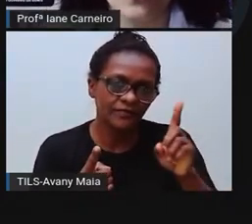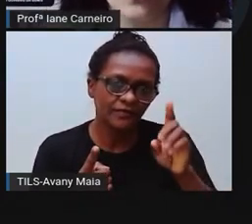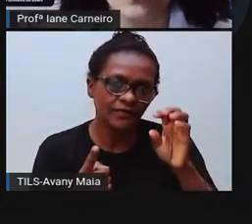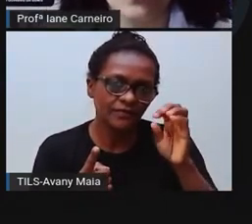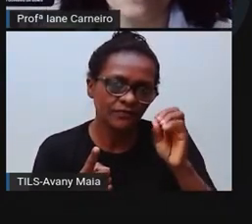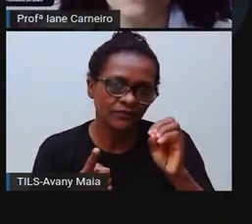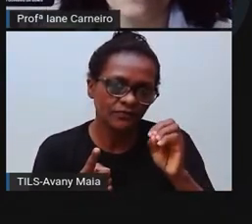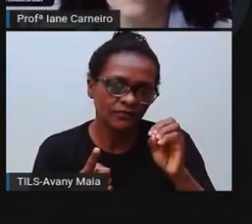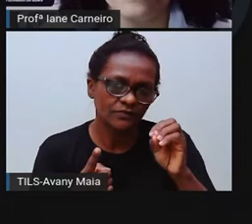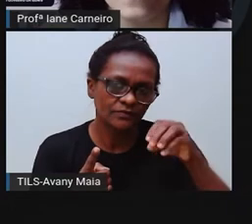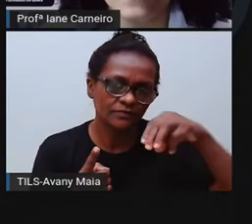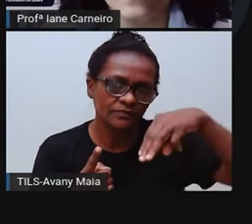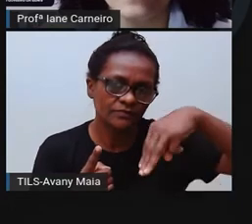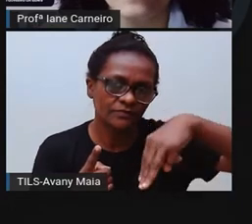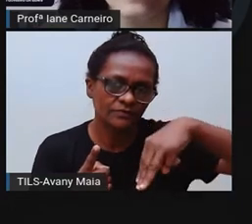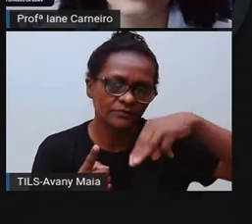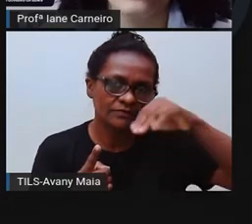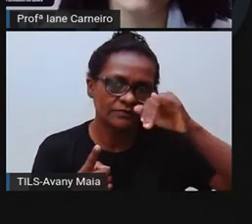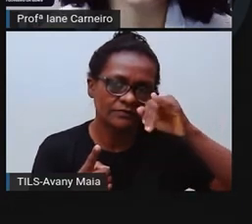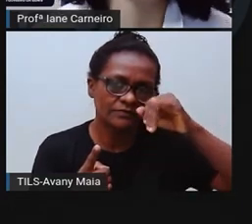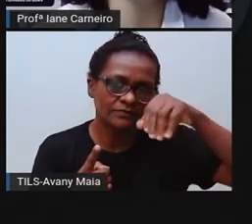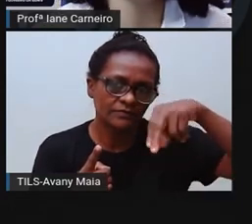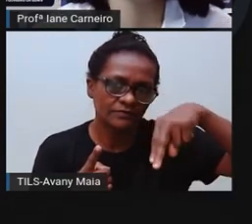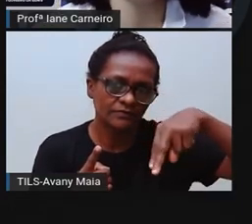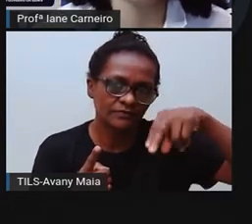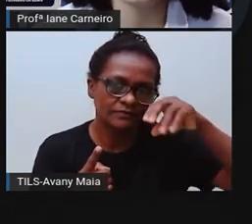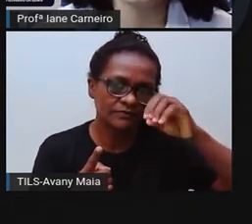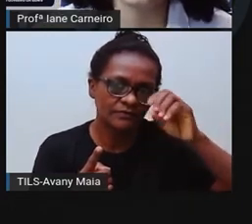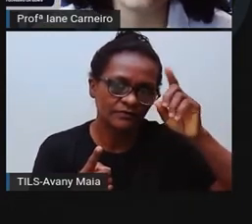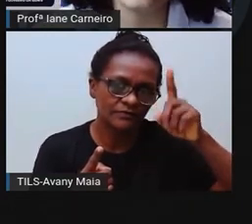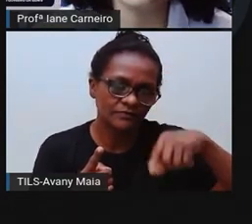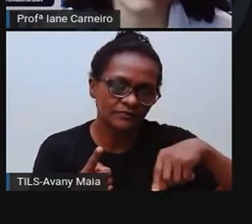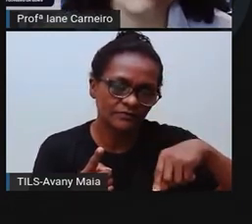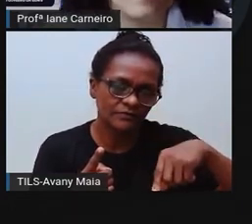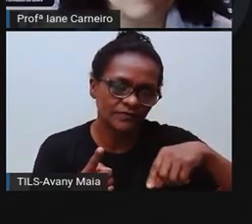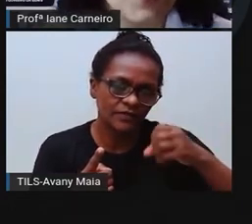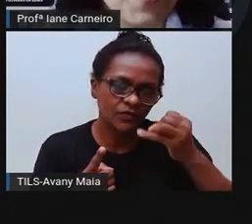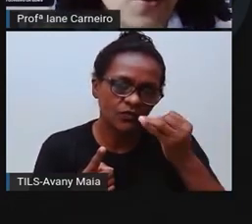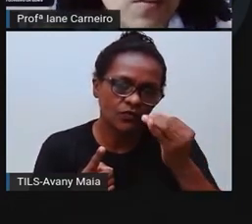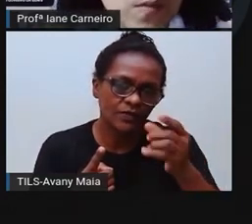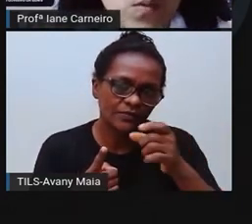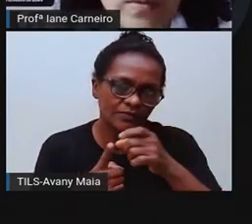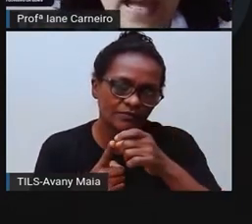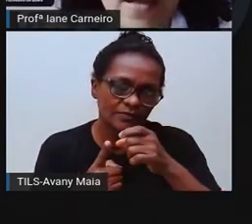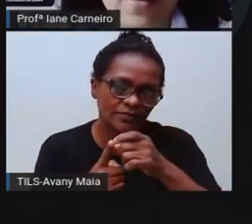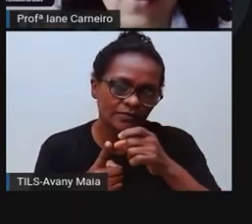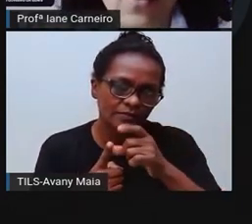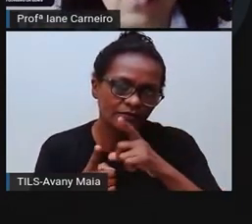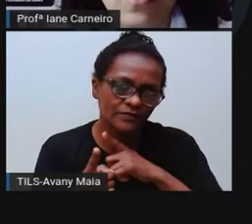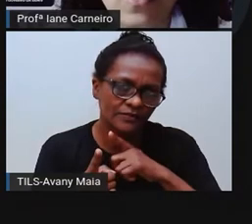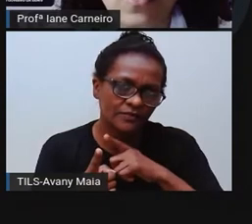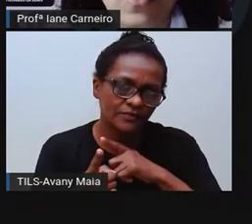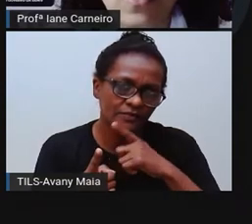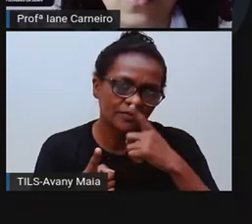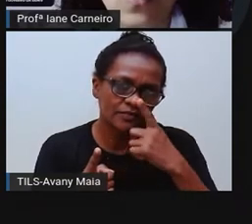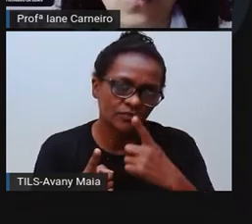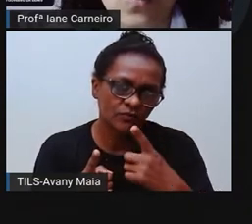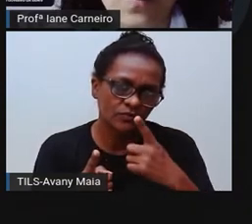Dó, Dó, Mi, Nó. Quantas letras tem a palavra Dominó? Vamos contar? Ó.